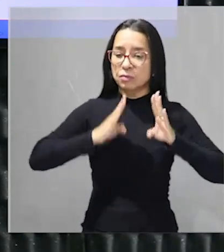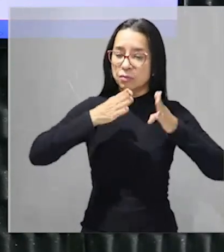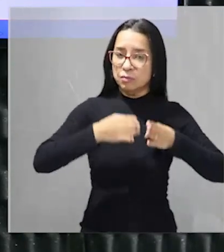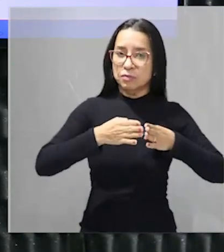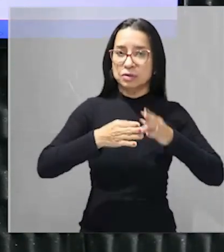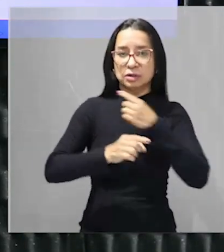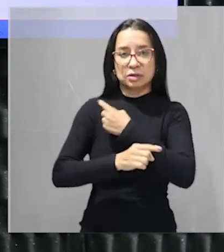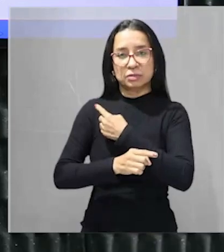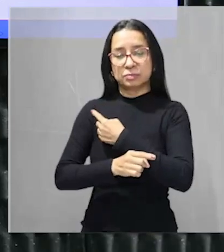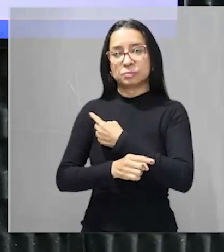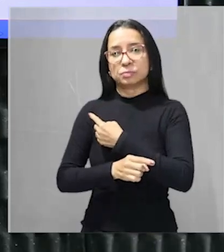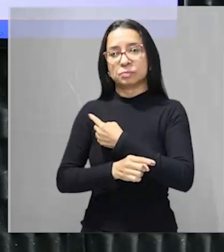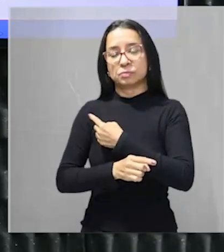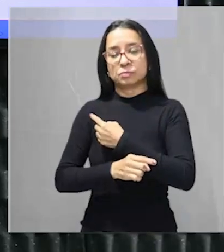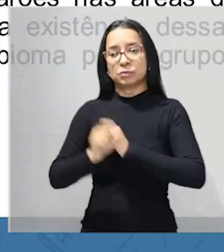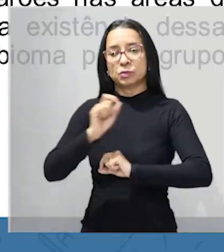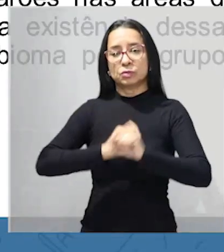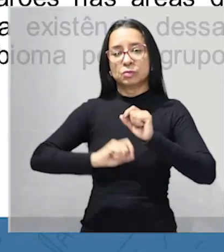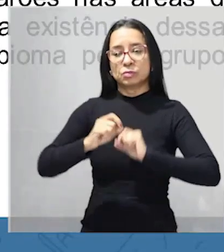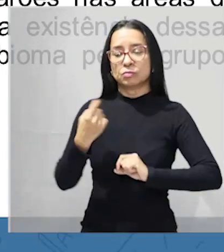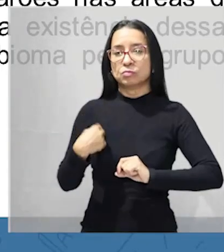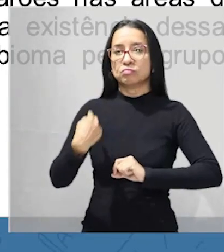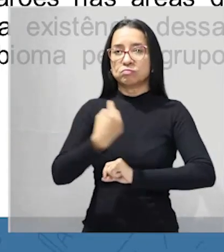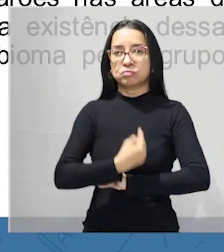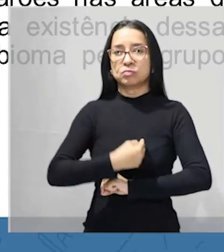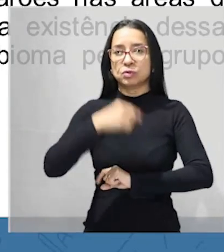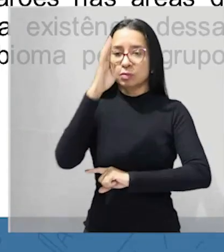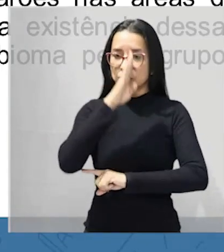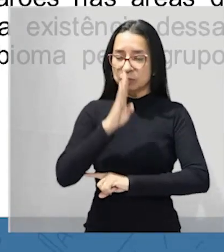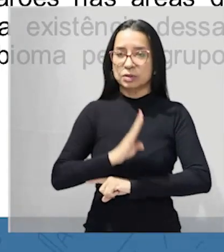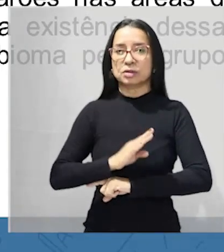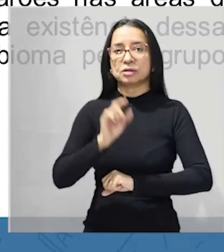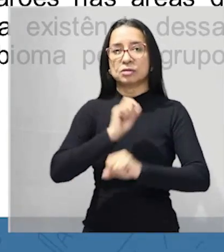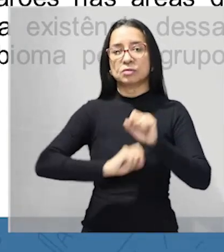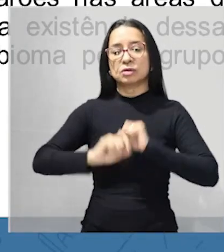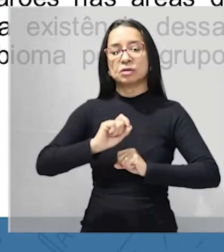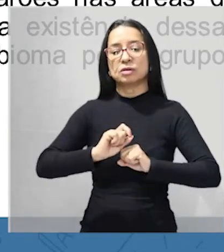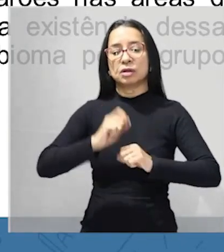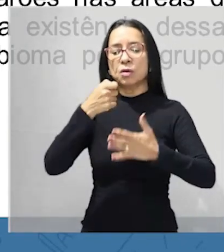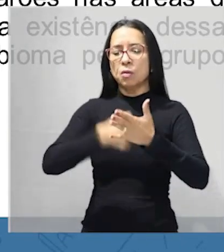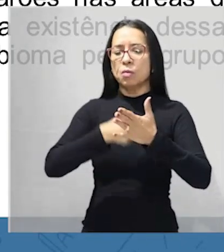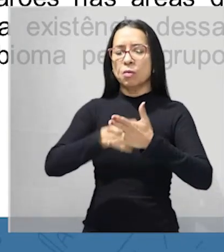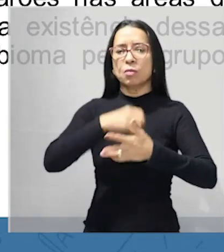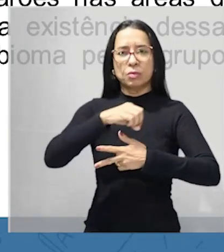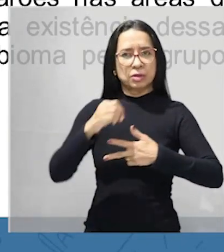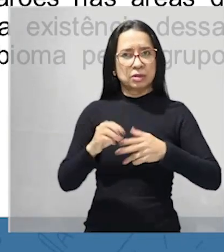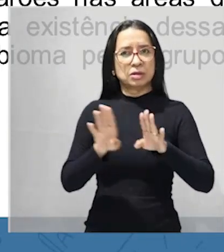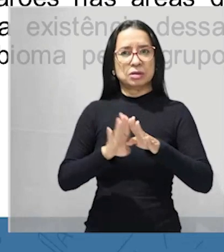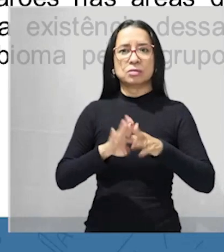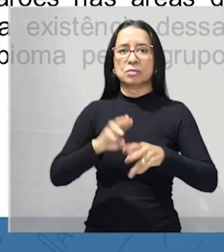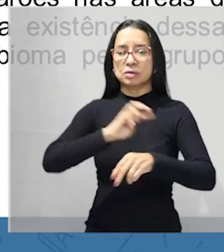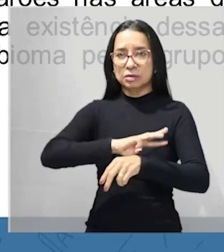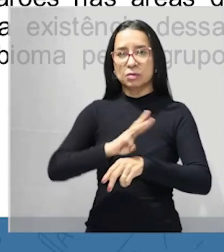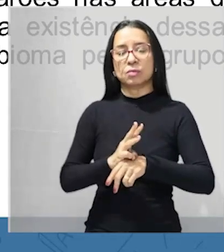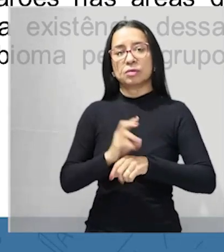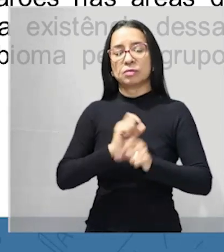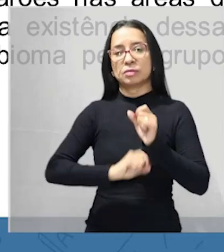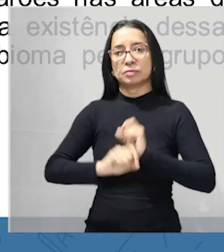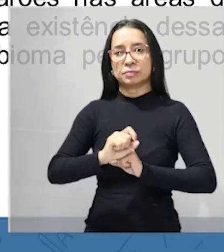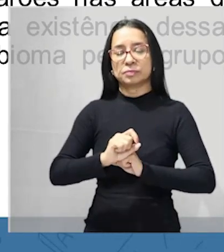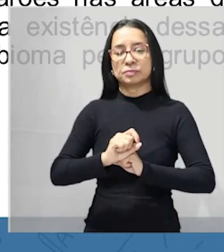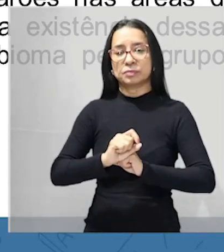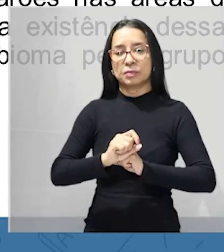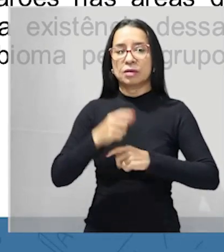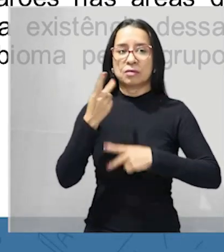sobre os domínios morfoclimáticos do nosso país do Brasil que o ENEM cobra muito e a UEMA também cobra muito beleza galera nós vamos